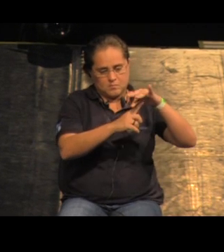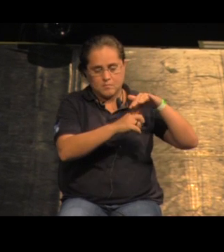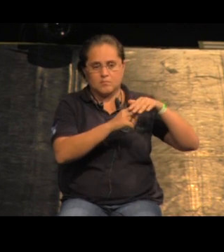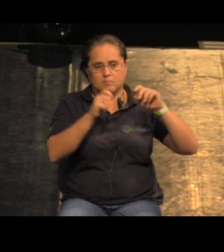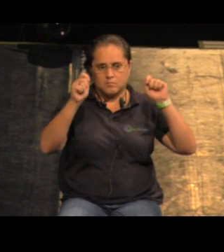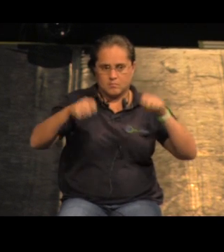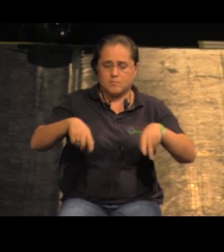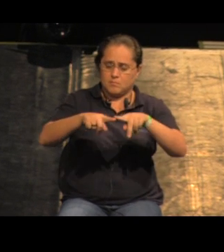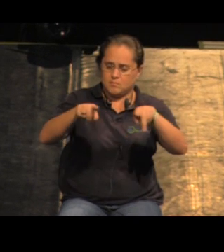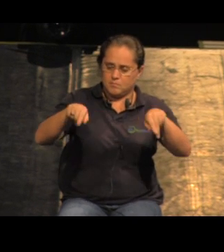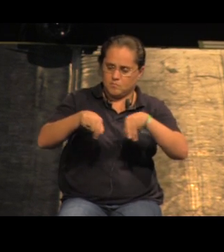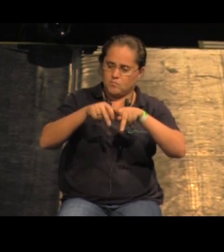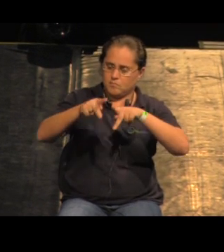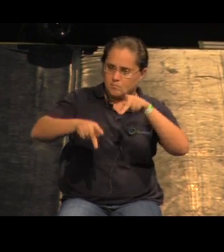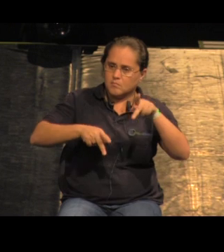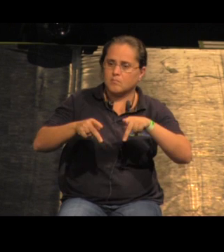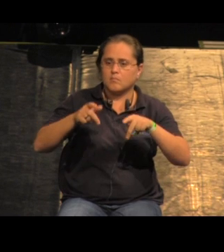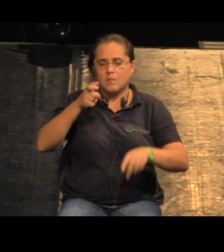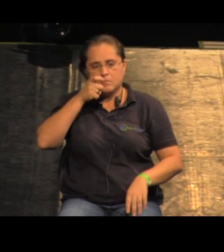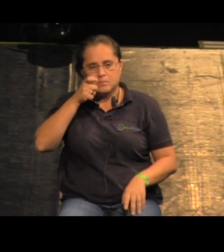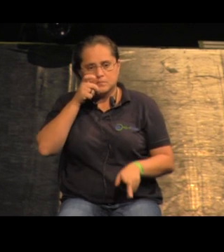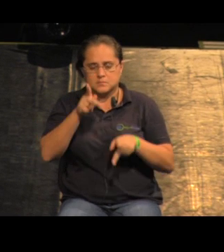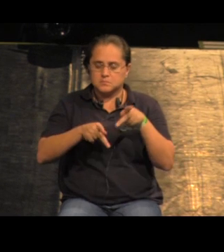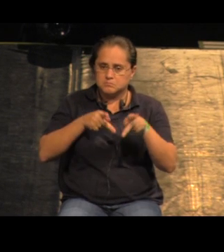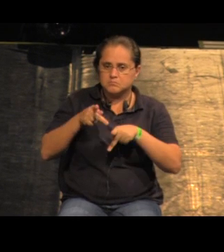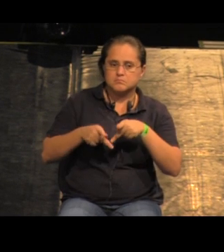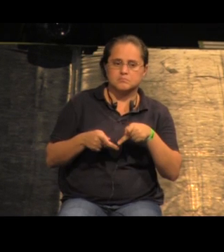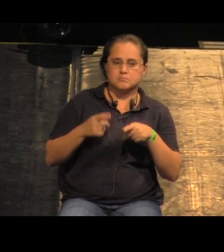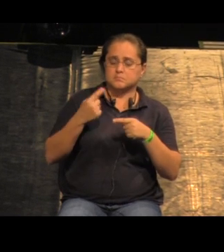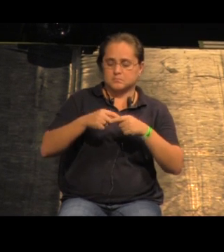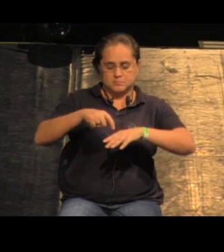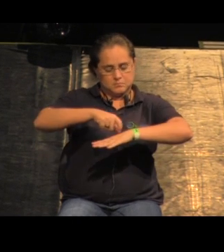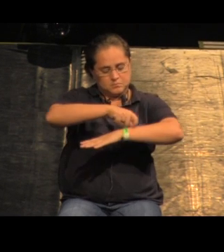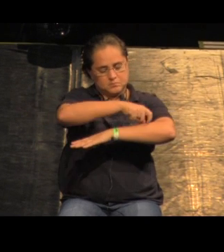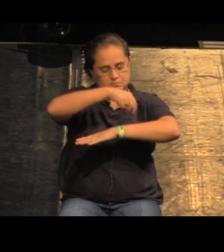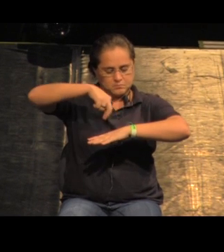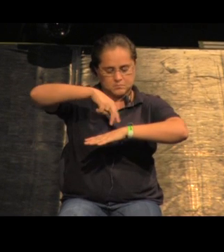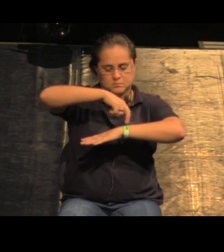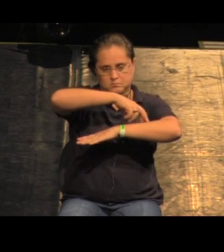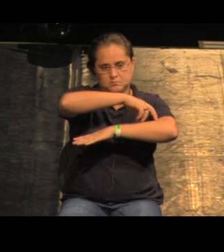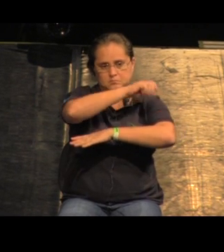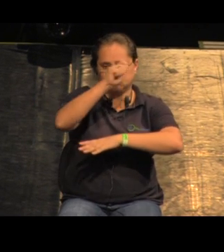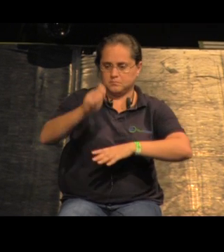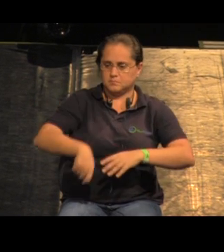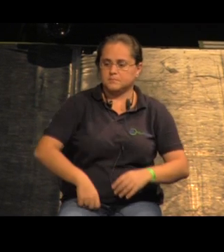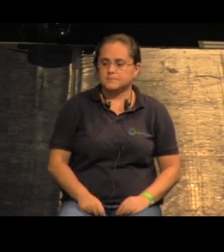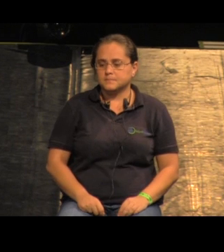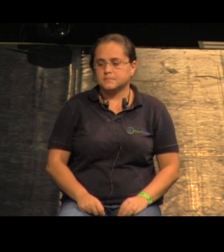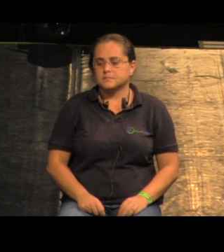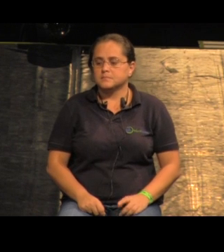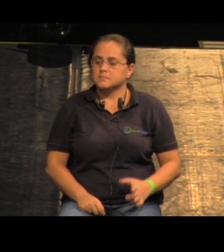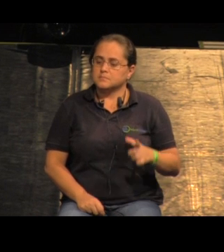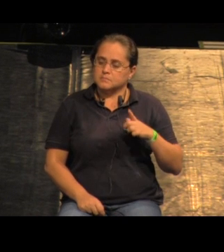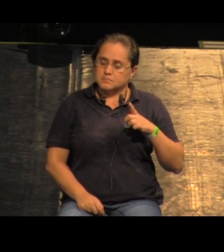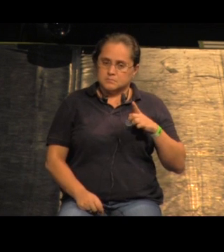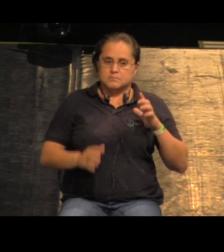era um espaço público e tinha interesse público porque ativava a calçada. Então, essa era a principal. A gente tinha